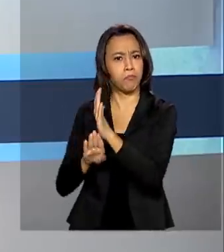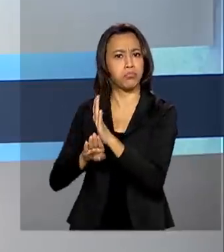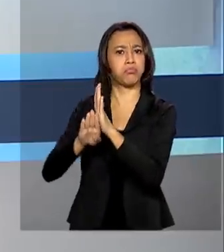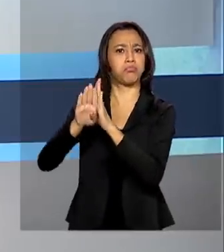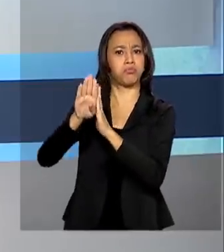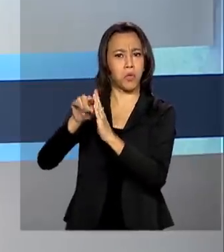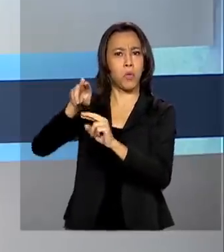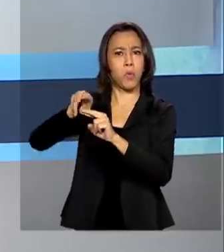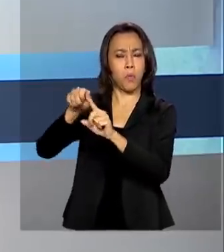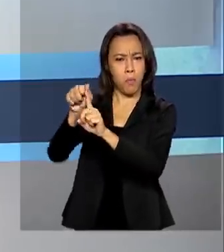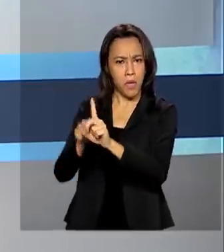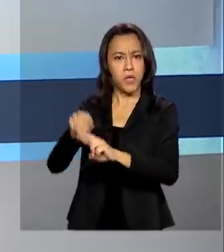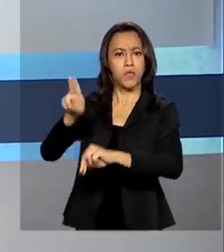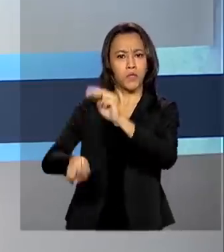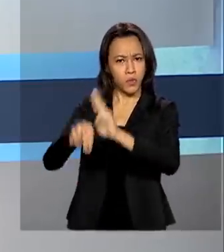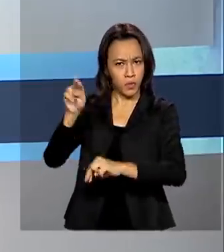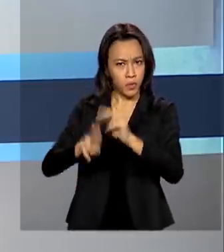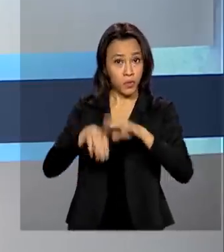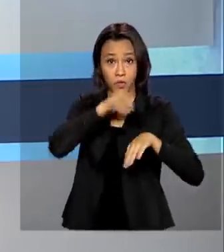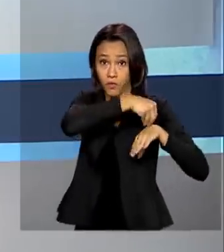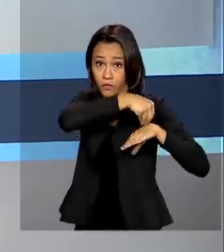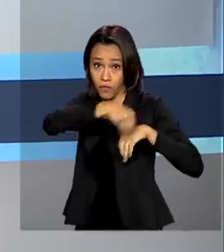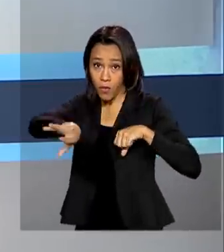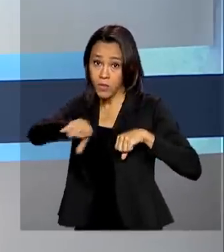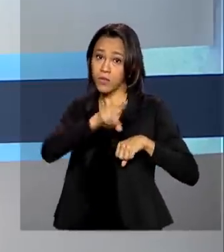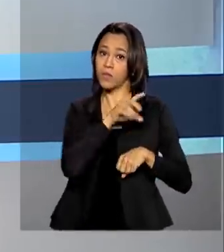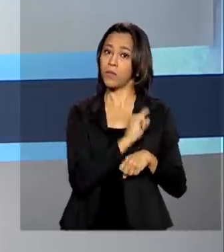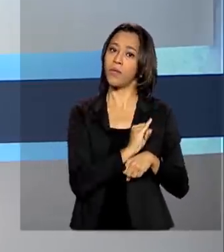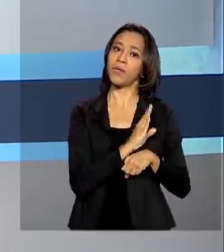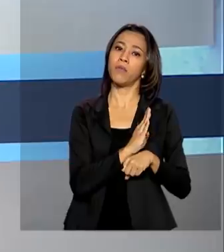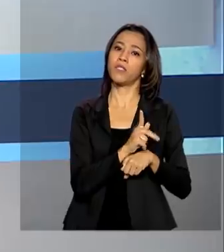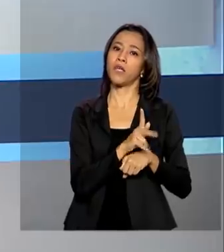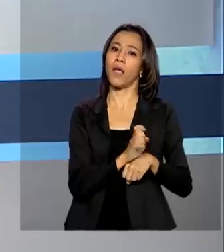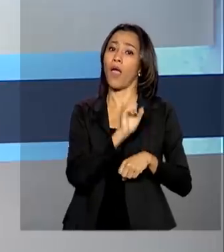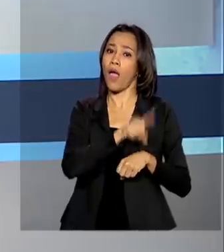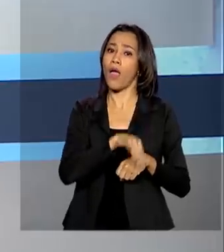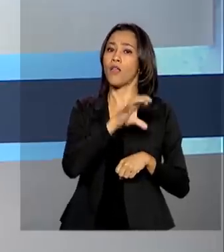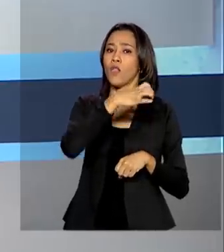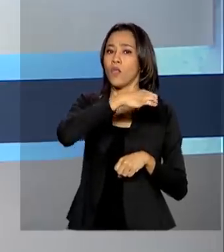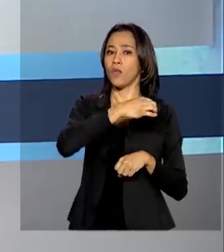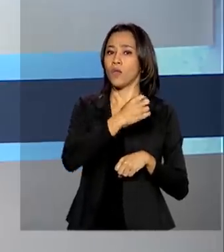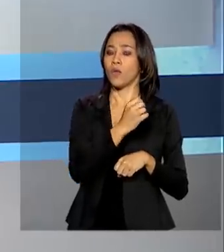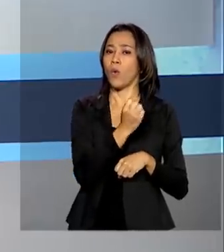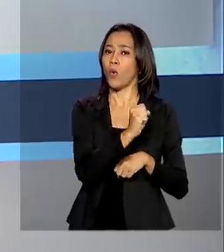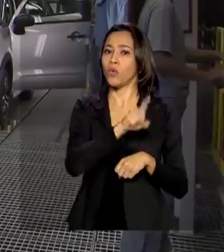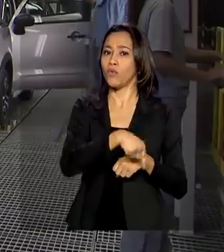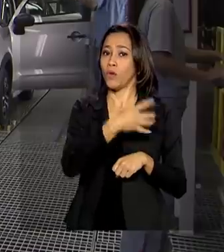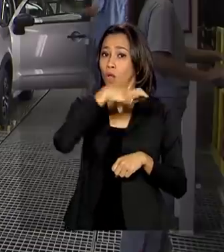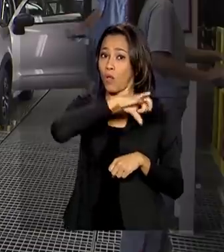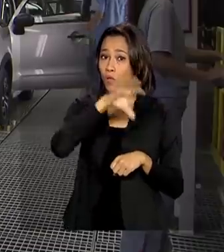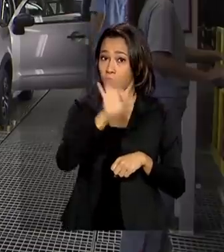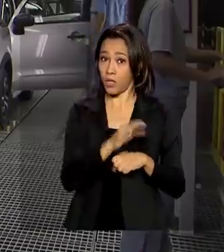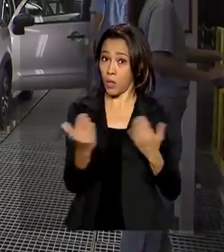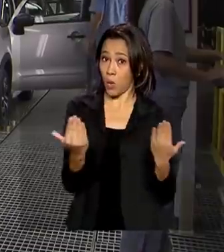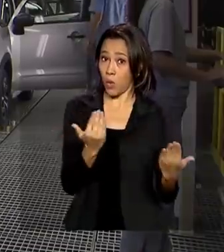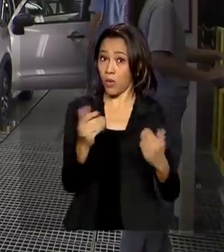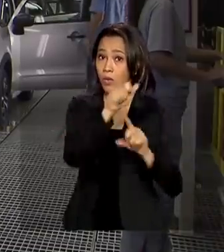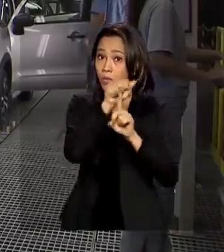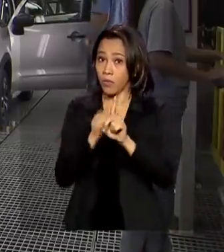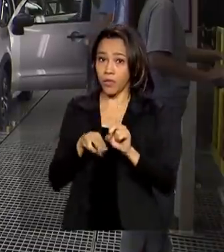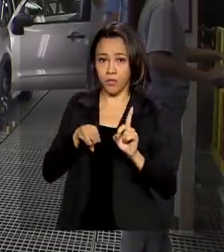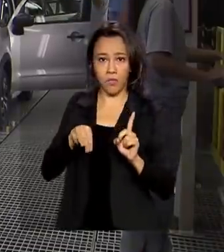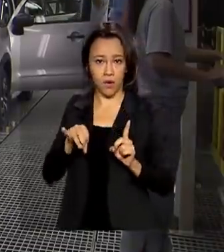seguido, segundo dados do IBGE. A alta foi de 8,9% na comparação com maio. A indústria